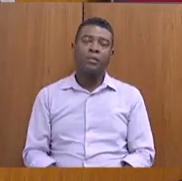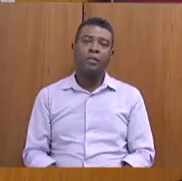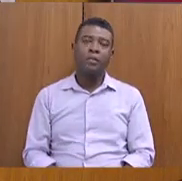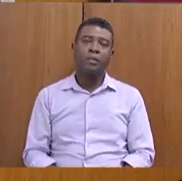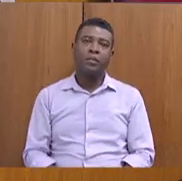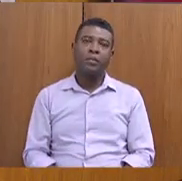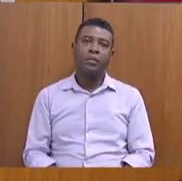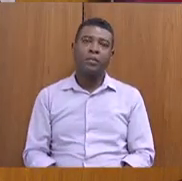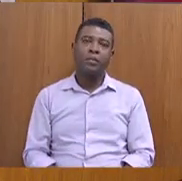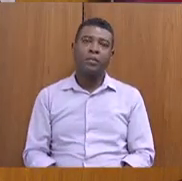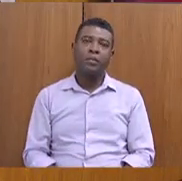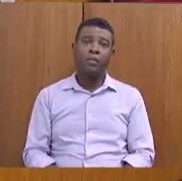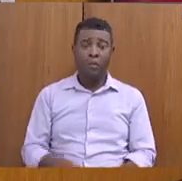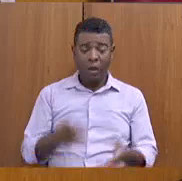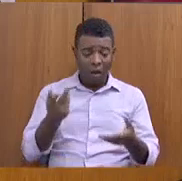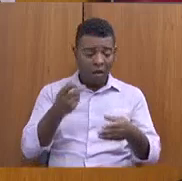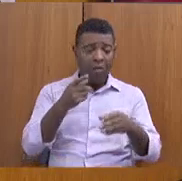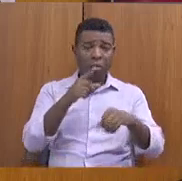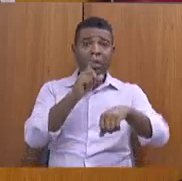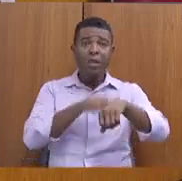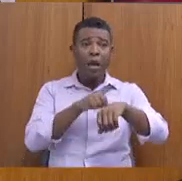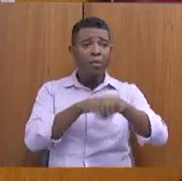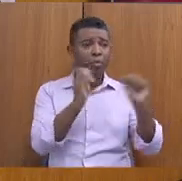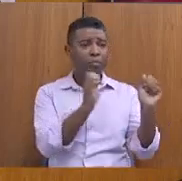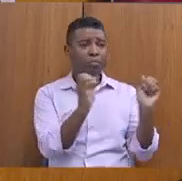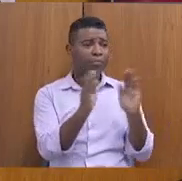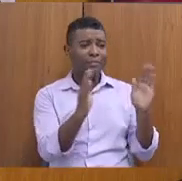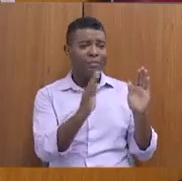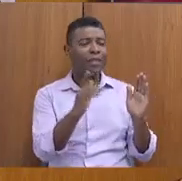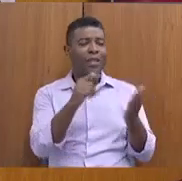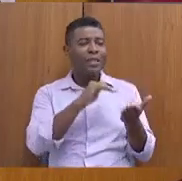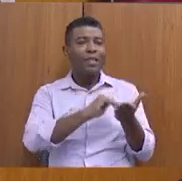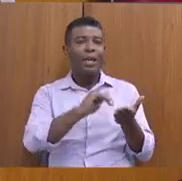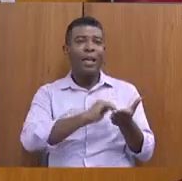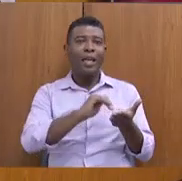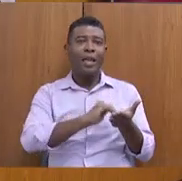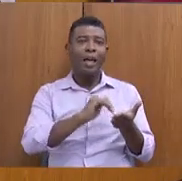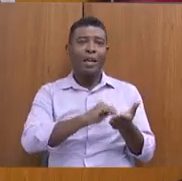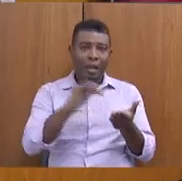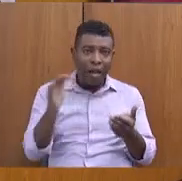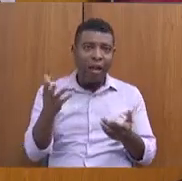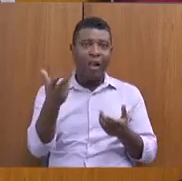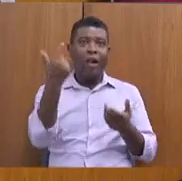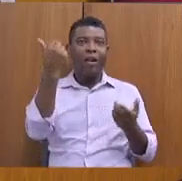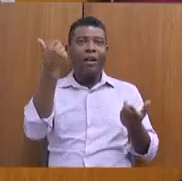Dentro do tempo, a secretária foi ágil mesmo. Não, eu tive que falar.